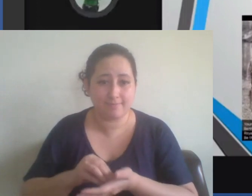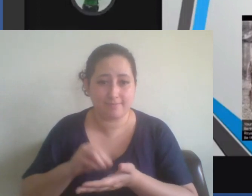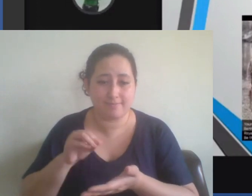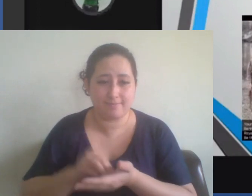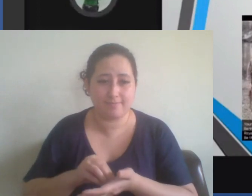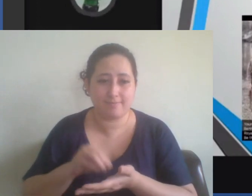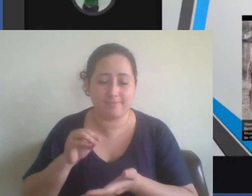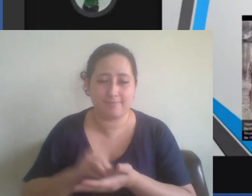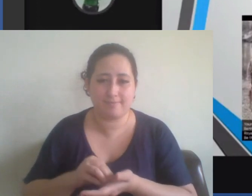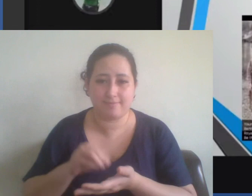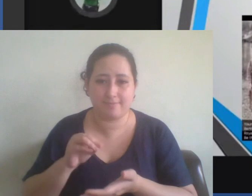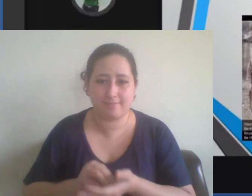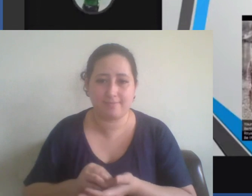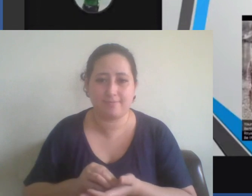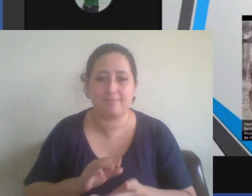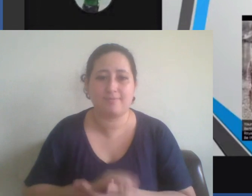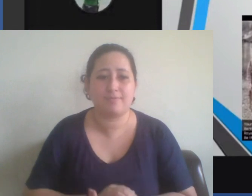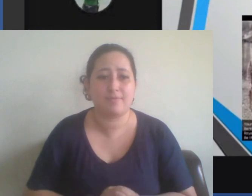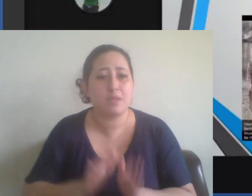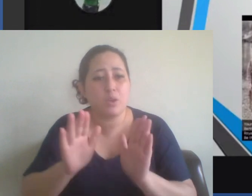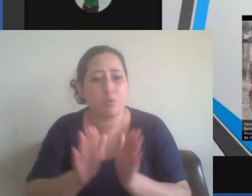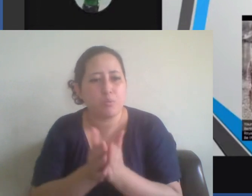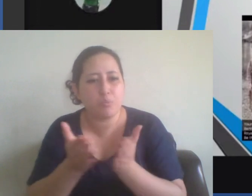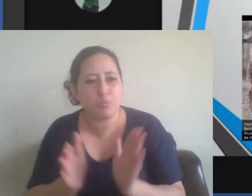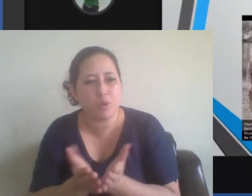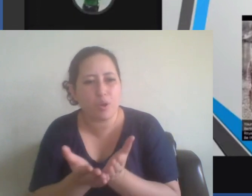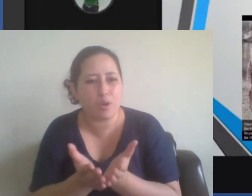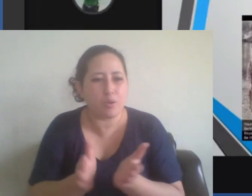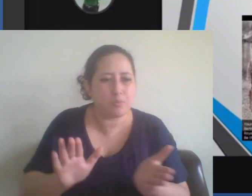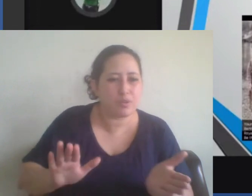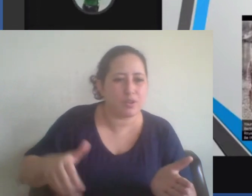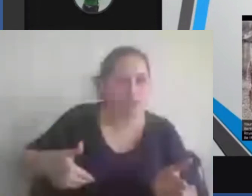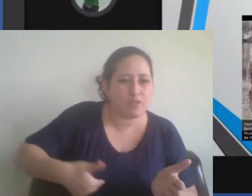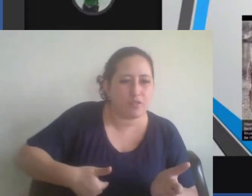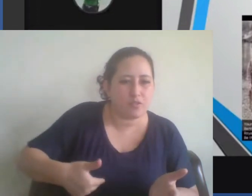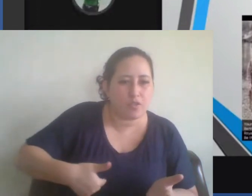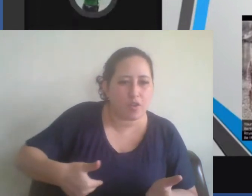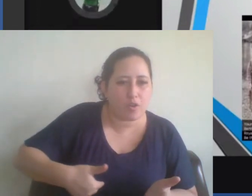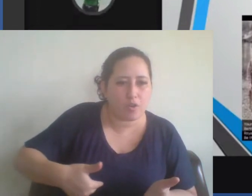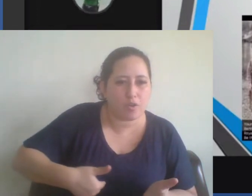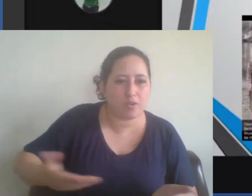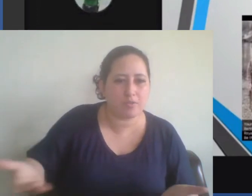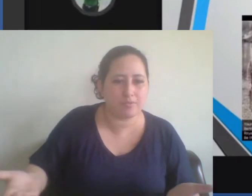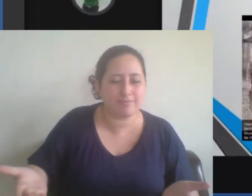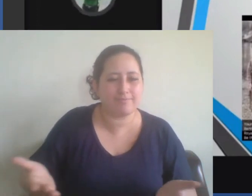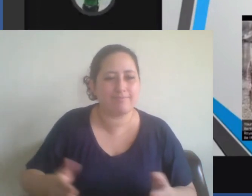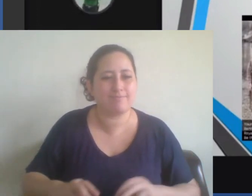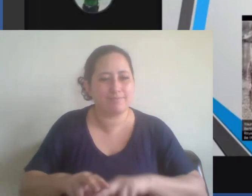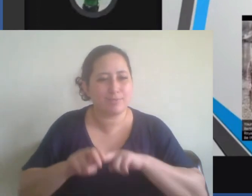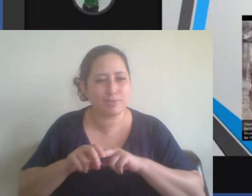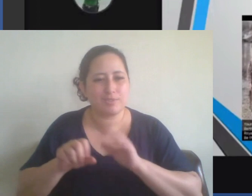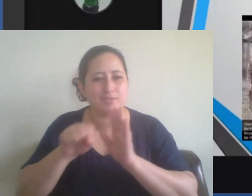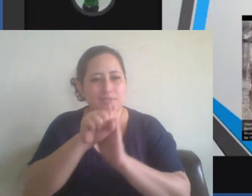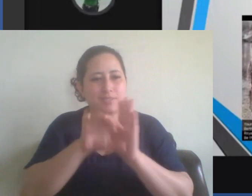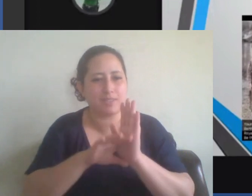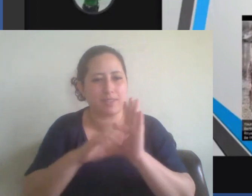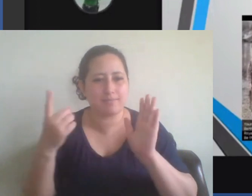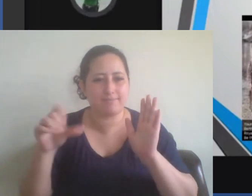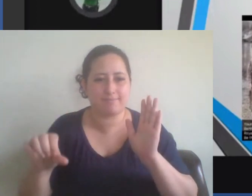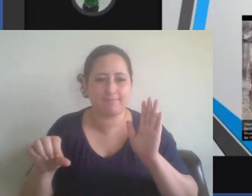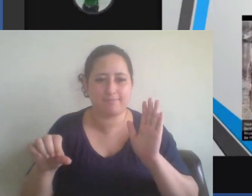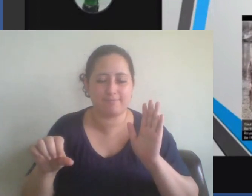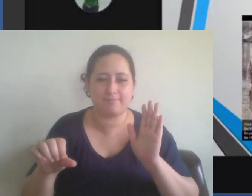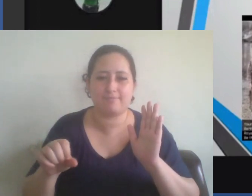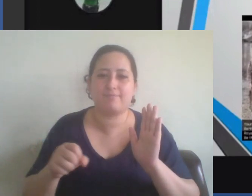Era a pobreza, era a fome. É por isso que, então, no século XIX, nós vamos ter uma